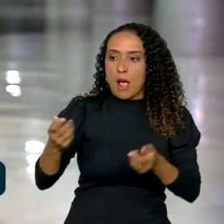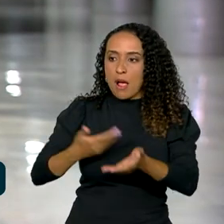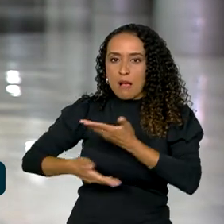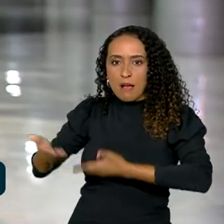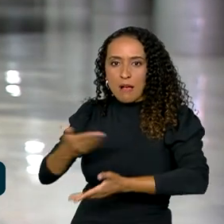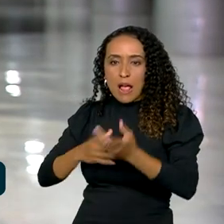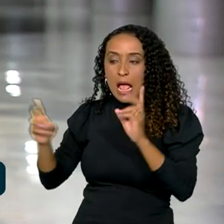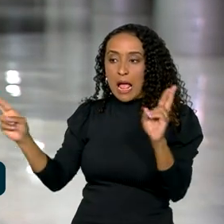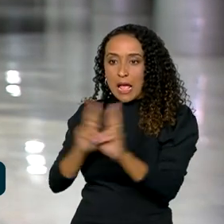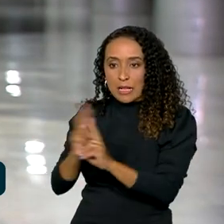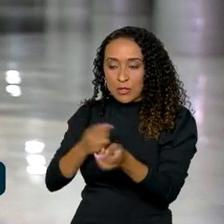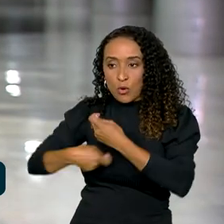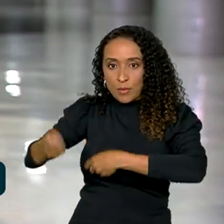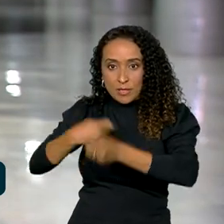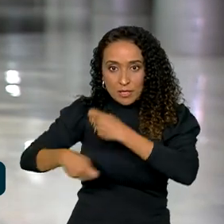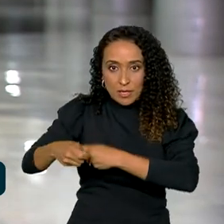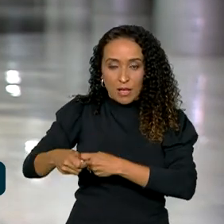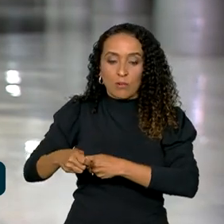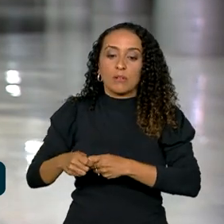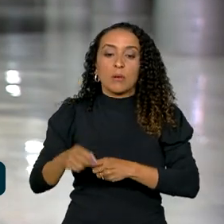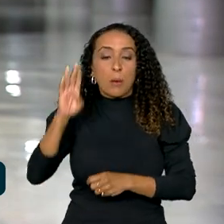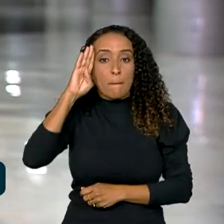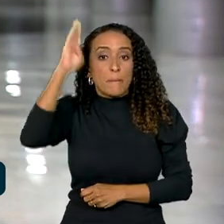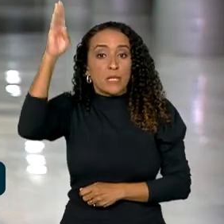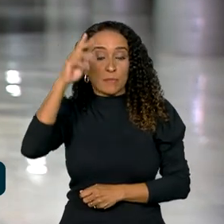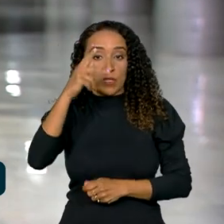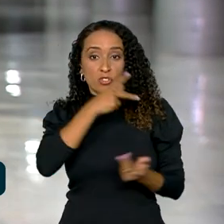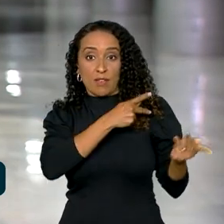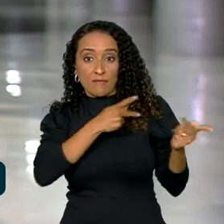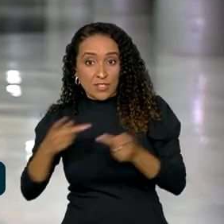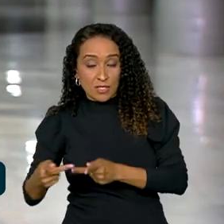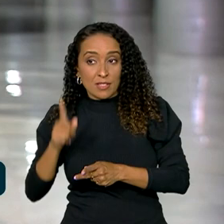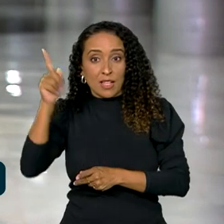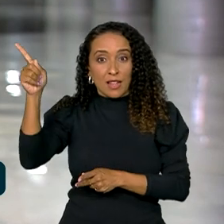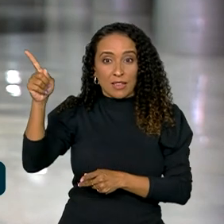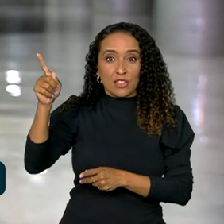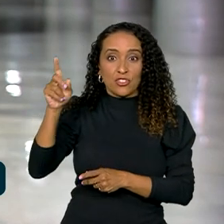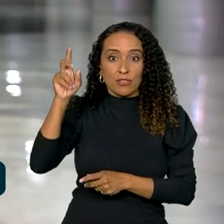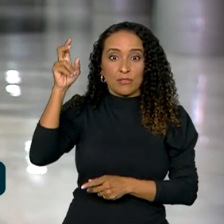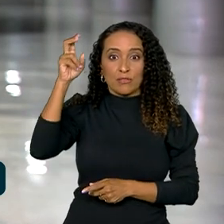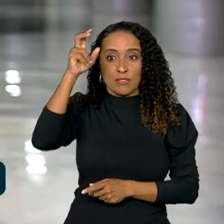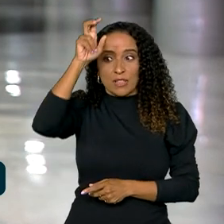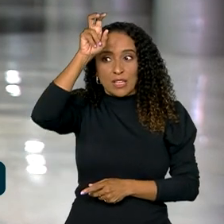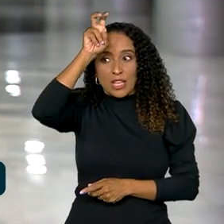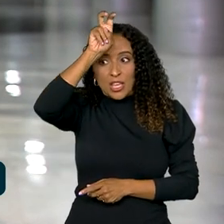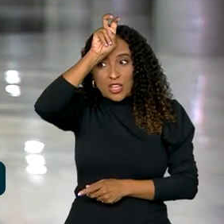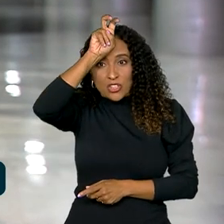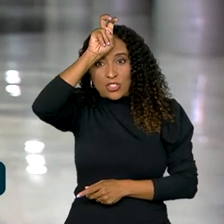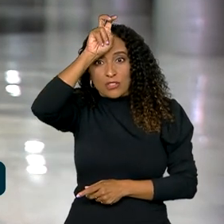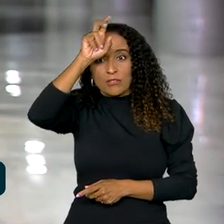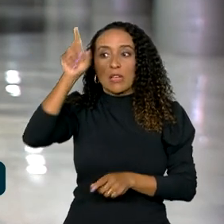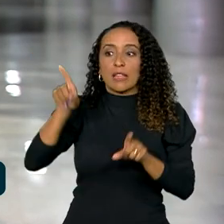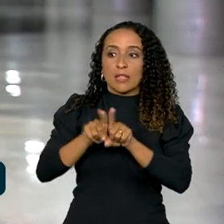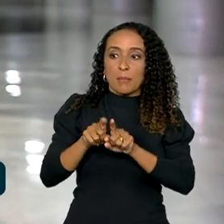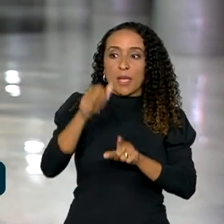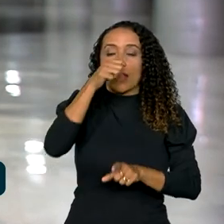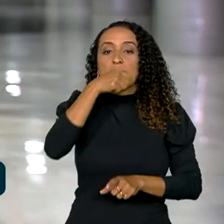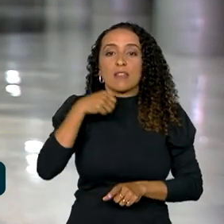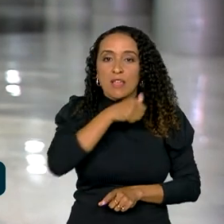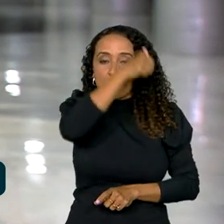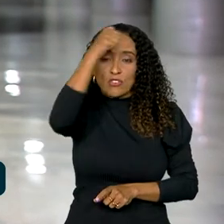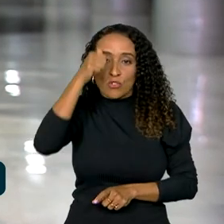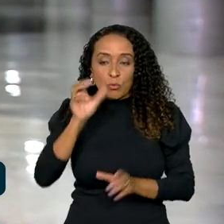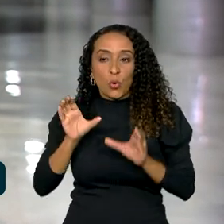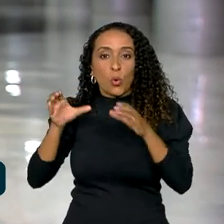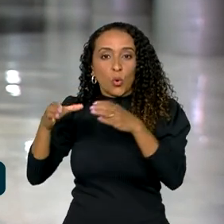continente, principalmente após a visita do presidente Lula ao Egito e à Etiópia neste mês, quando participou da Cúpula da União Africana,